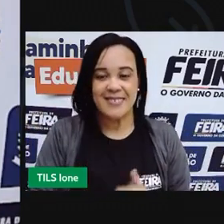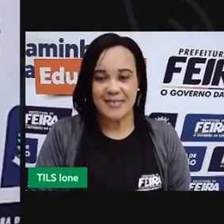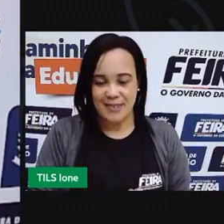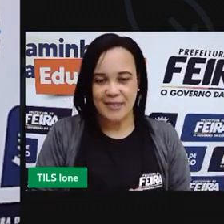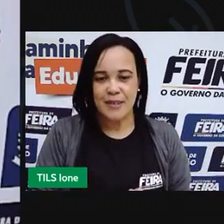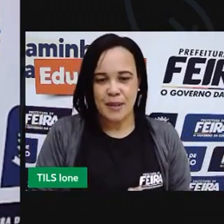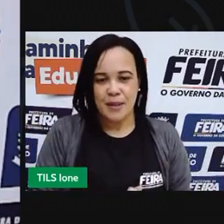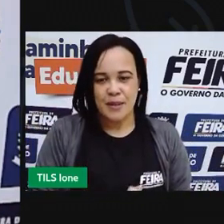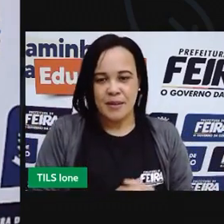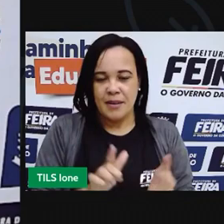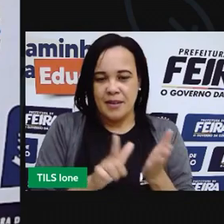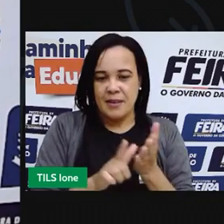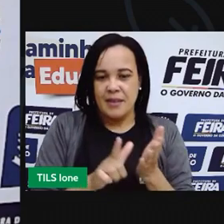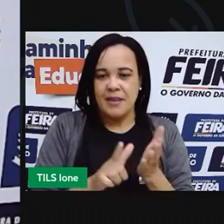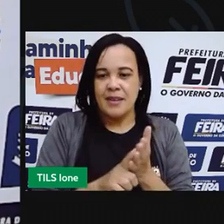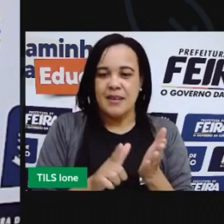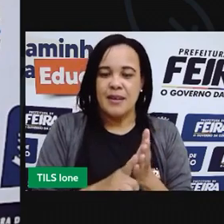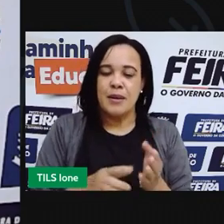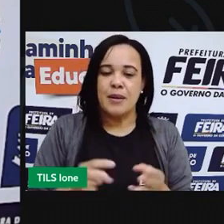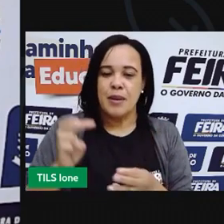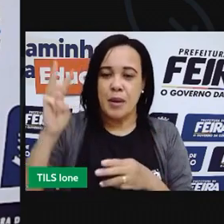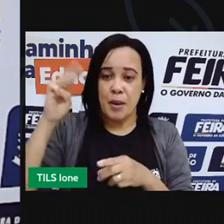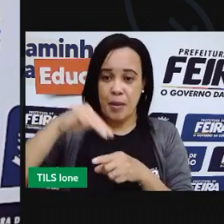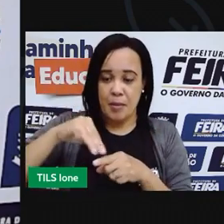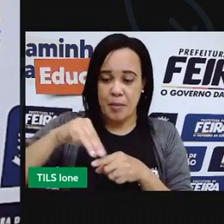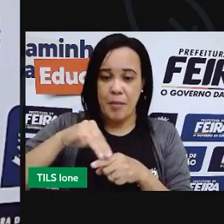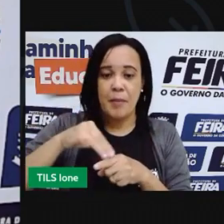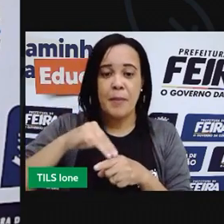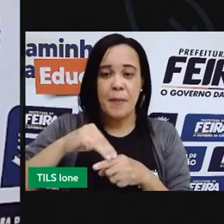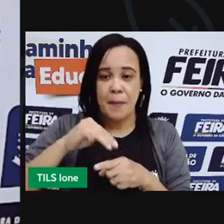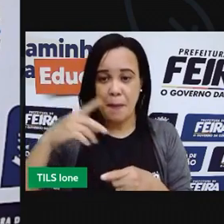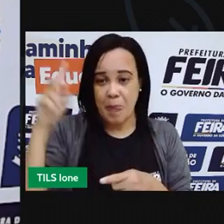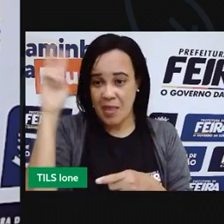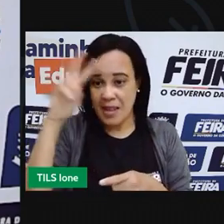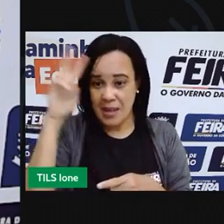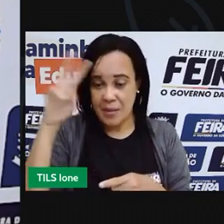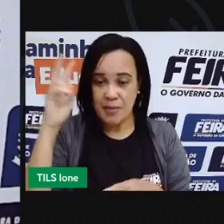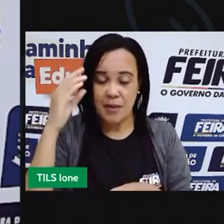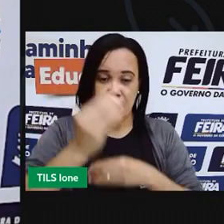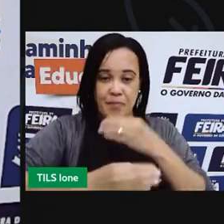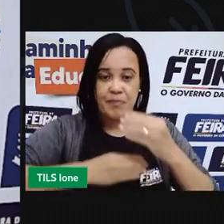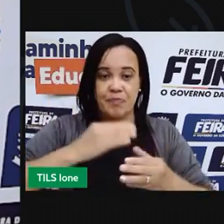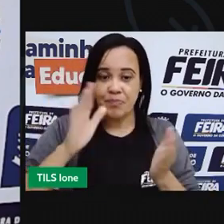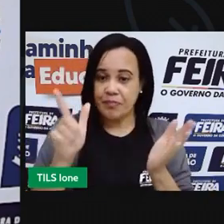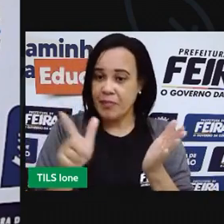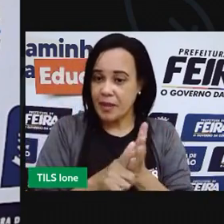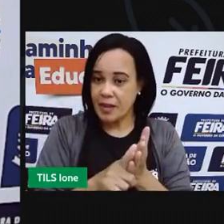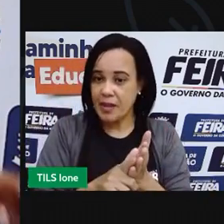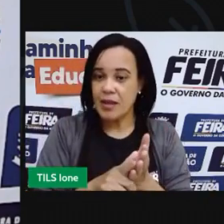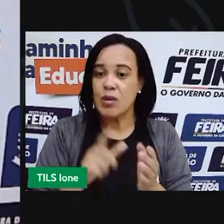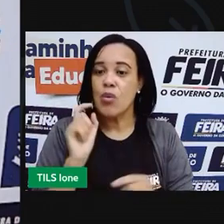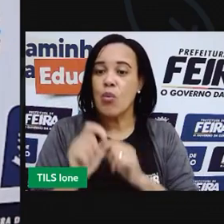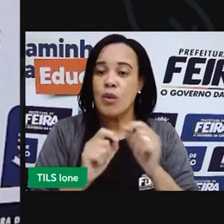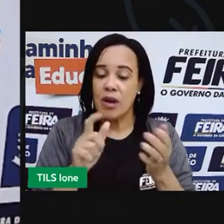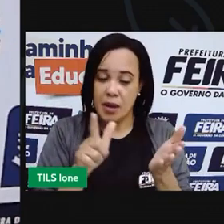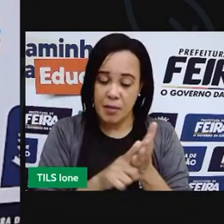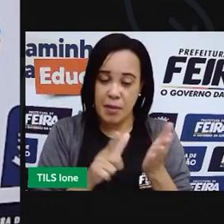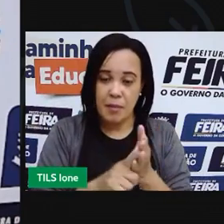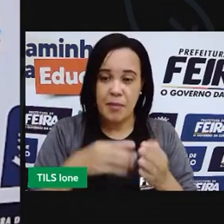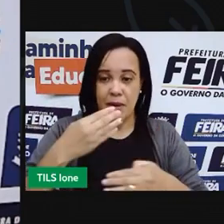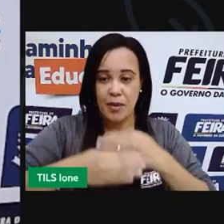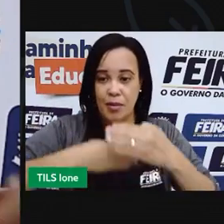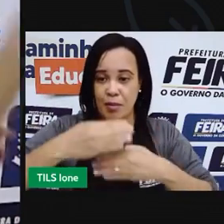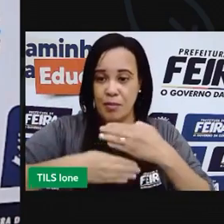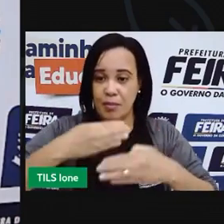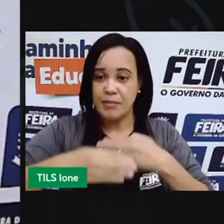Alguns rolos de papel higiênico. Tá vendo? E também